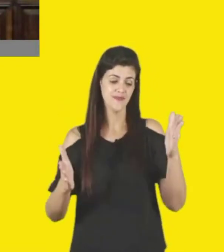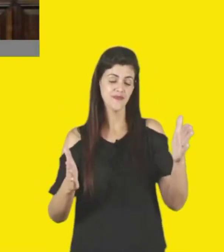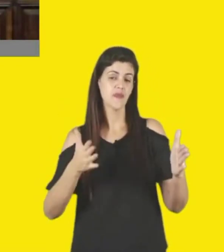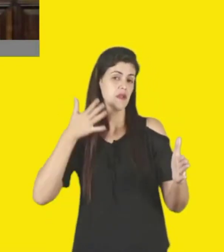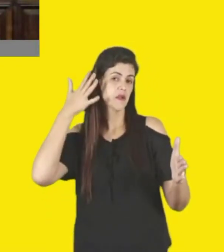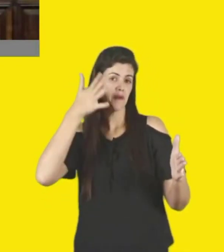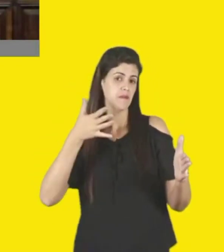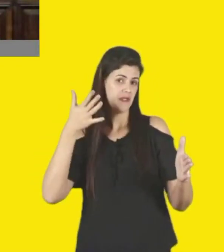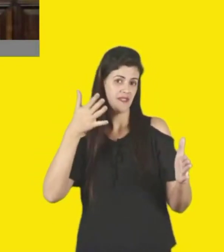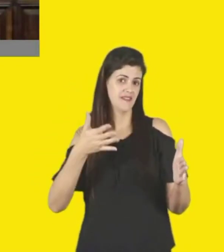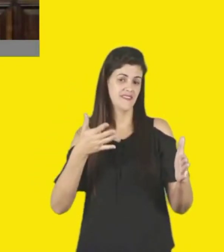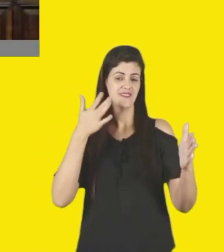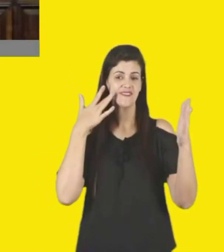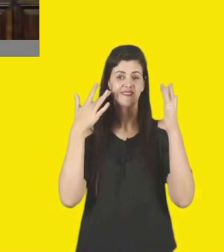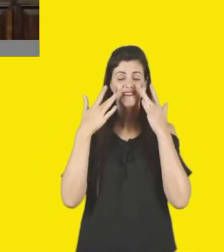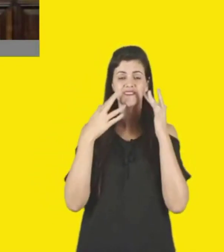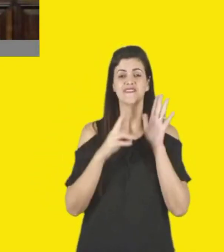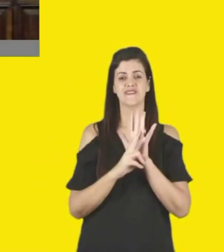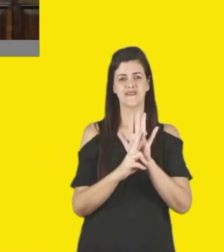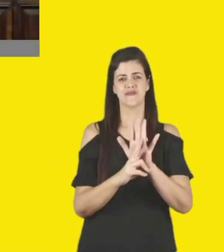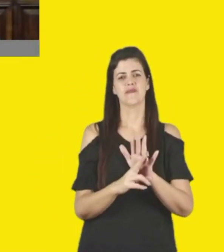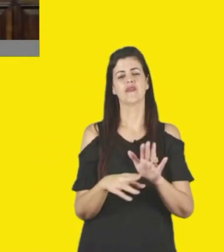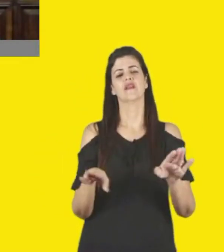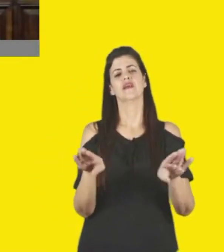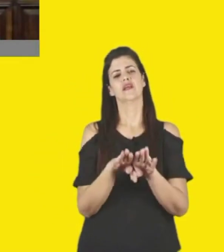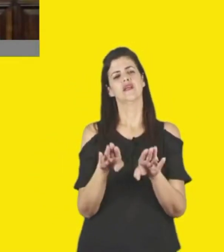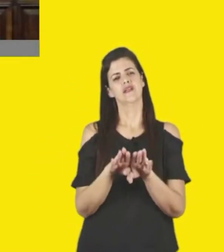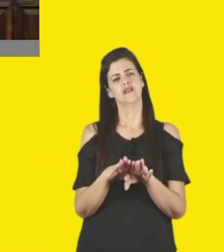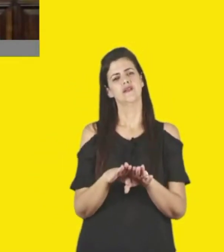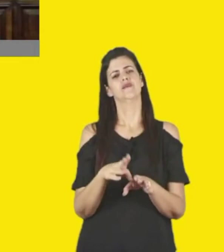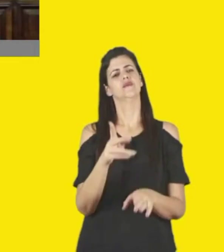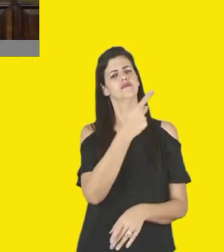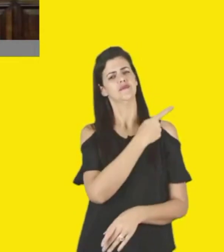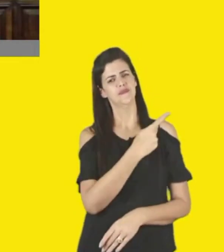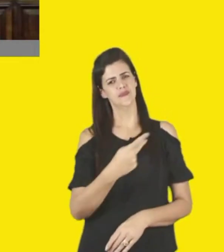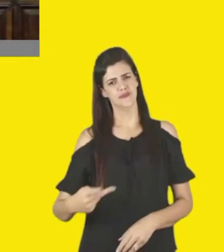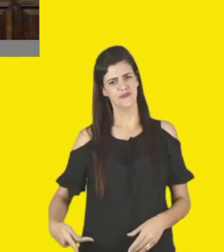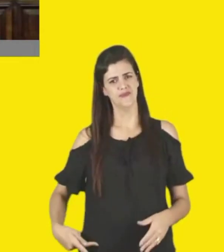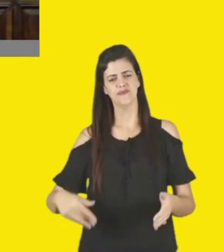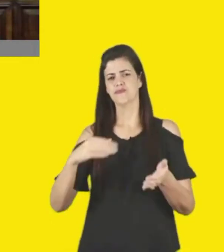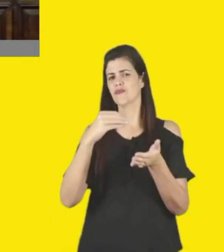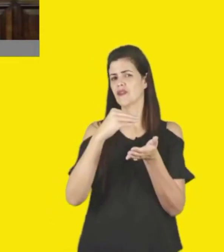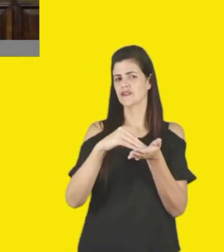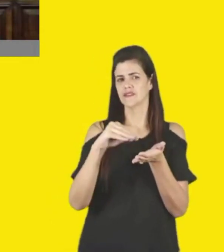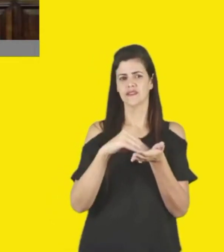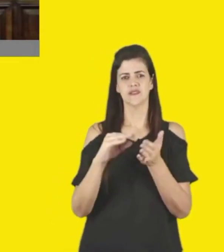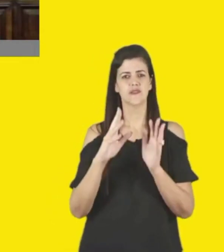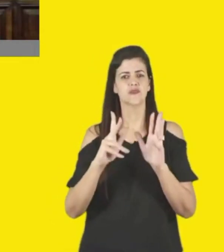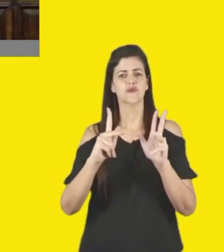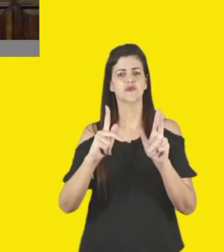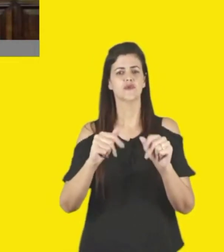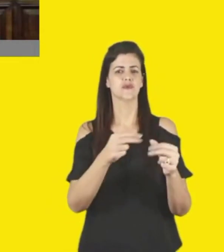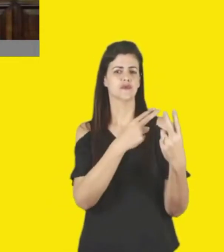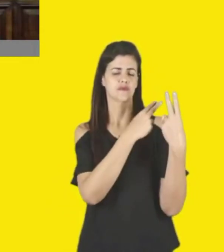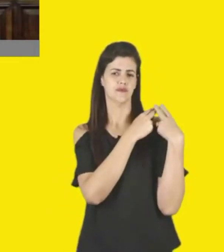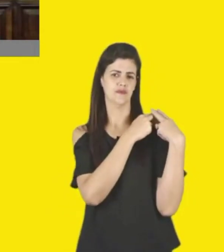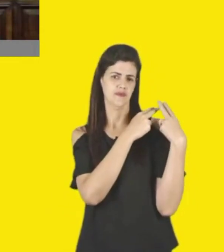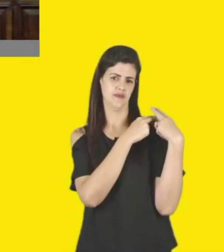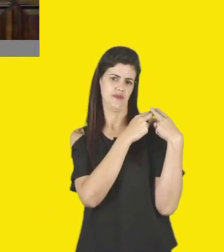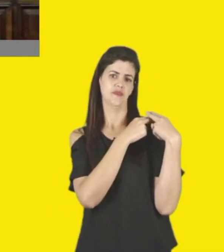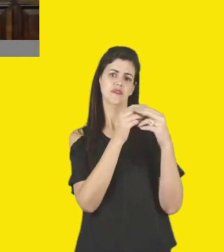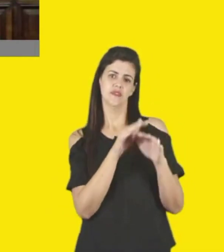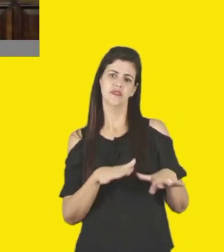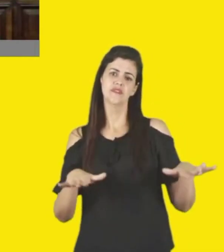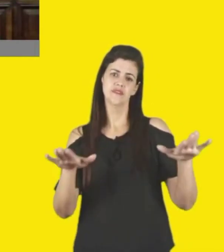prefeitos, secretários, os conselheiros do SESC aqui presentes, a todos os presidentes dos sindicatos, a todos